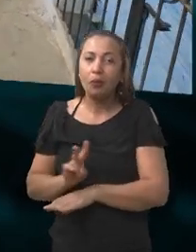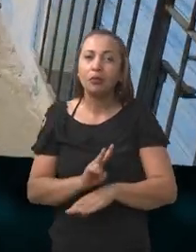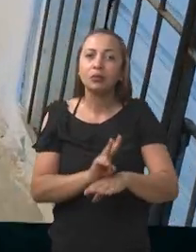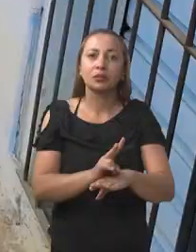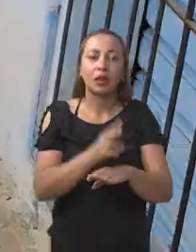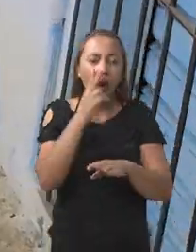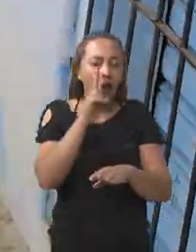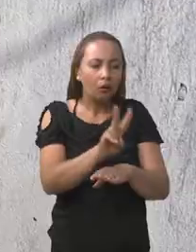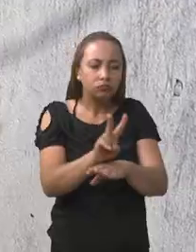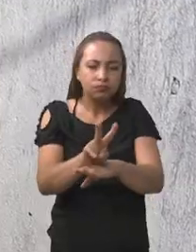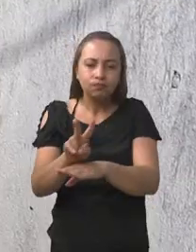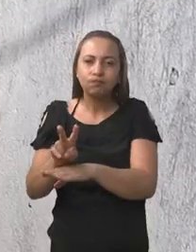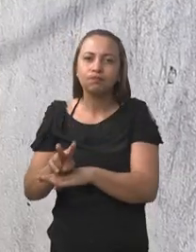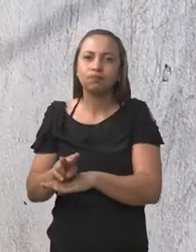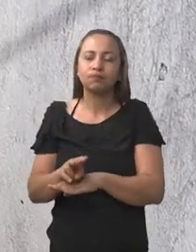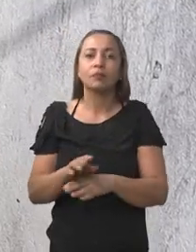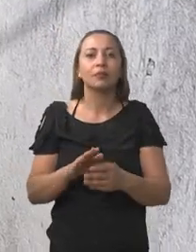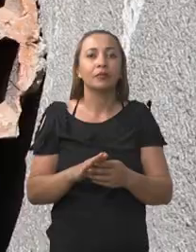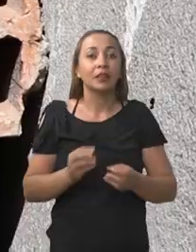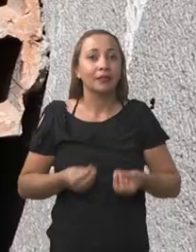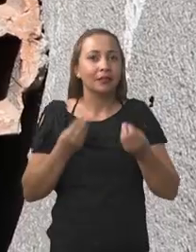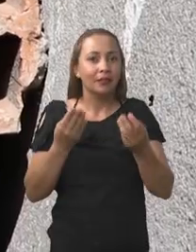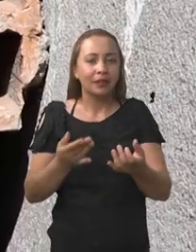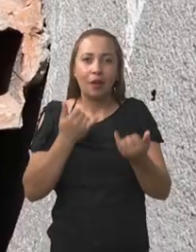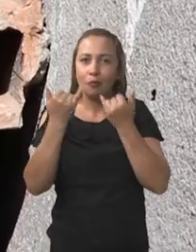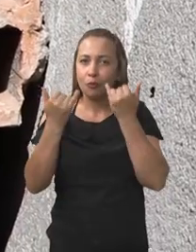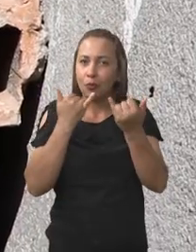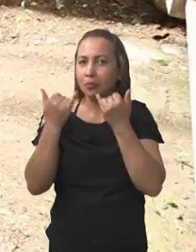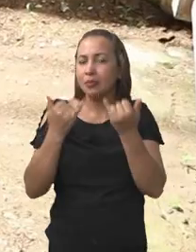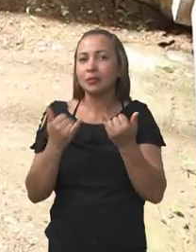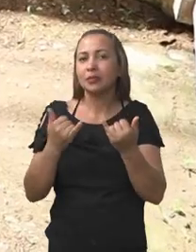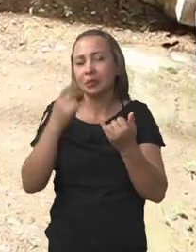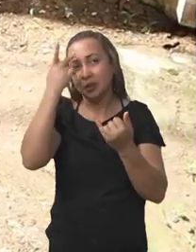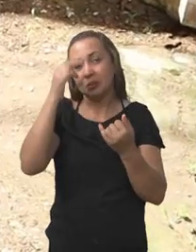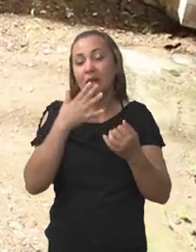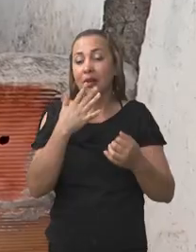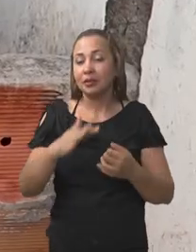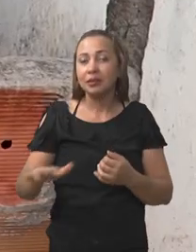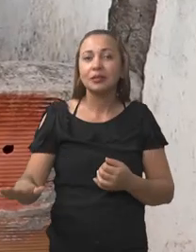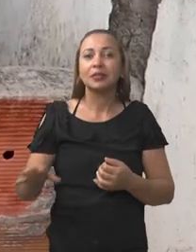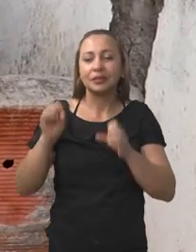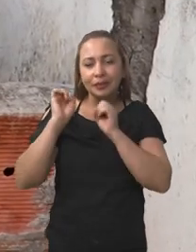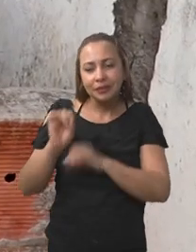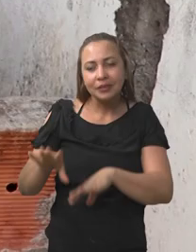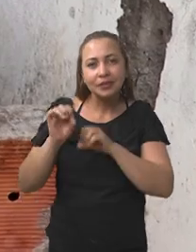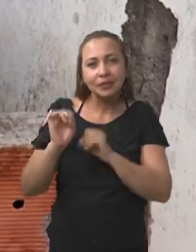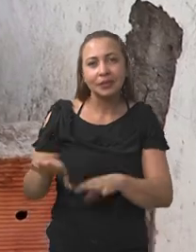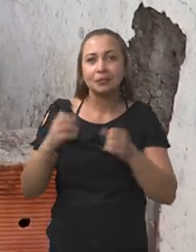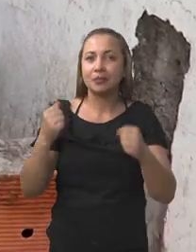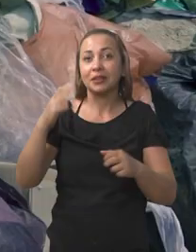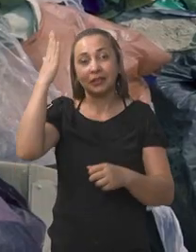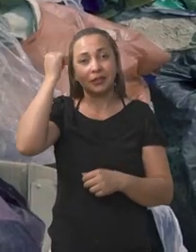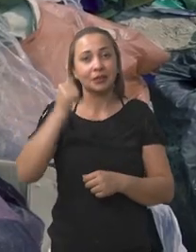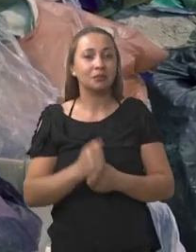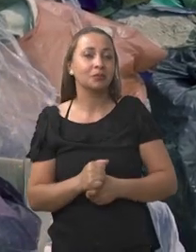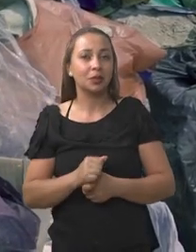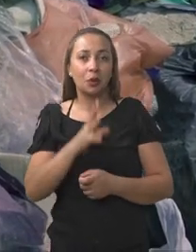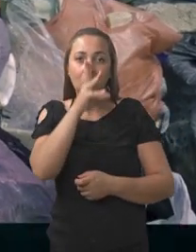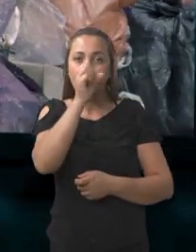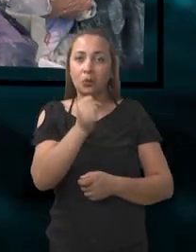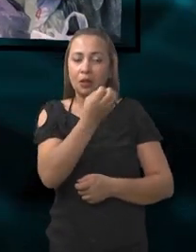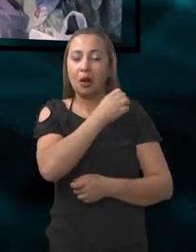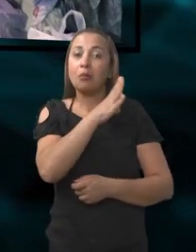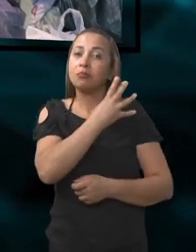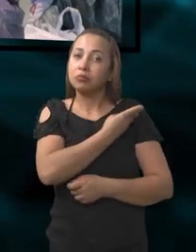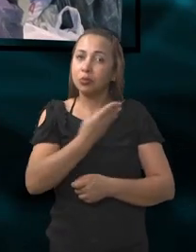De uma certa forma, dar essa formação em educação ambiental para as crianças, as crianças precisam saber isso. O papel do poder